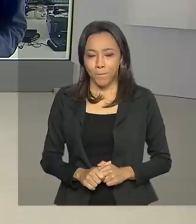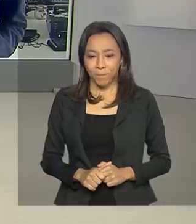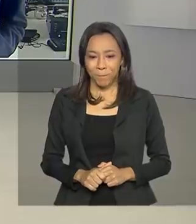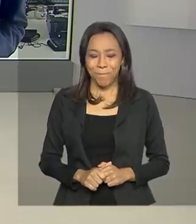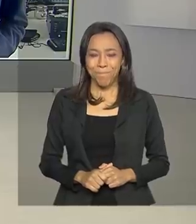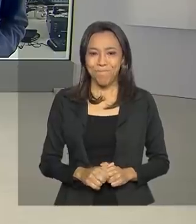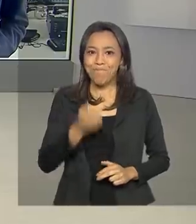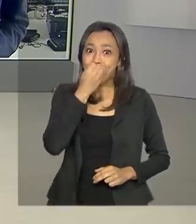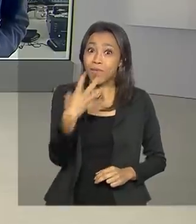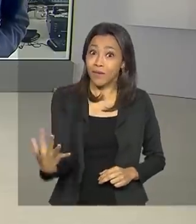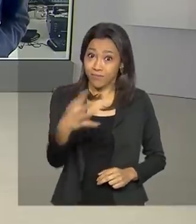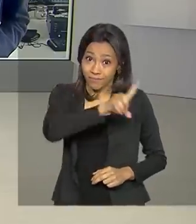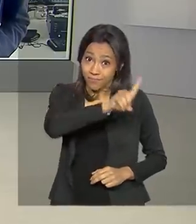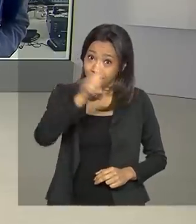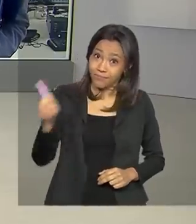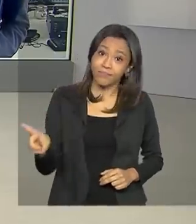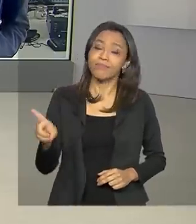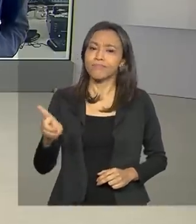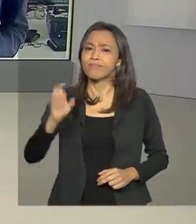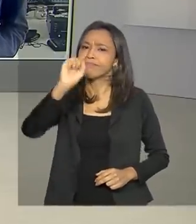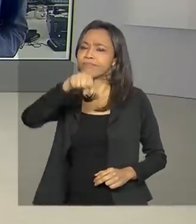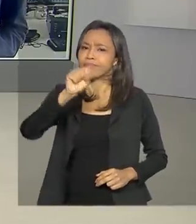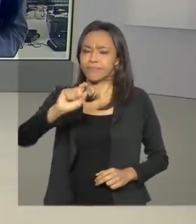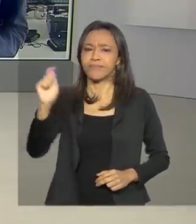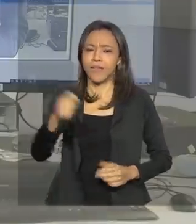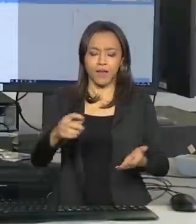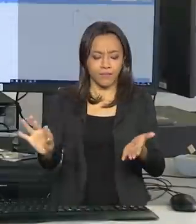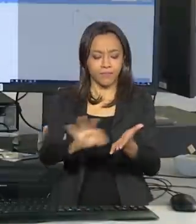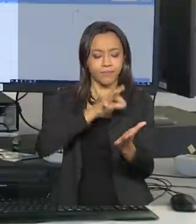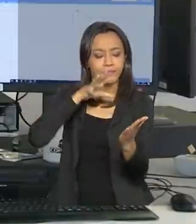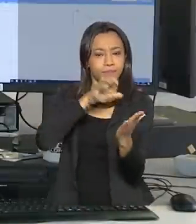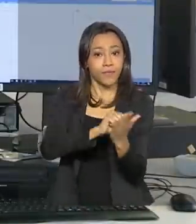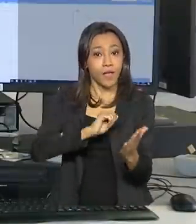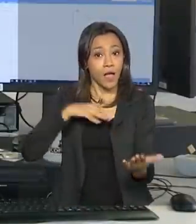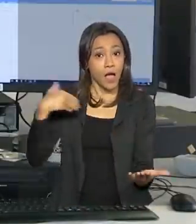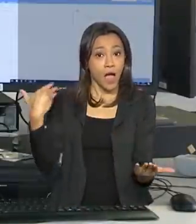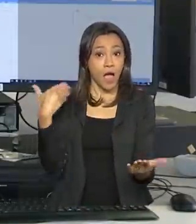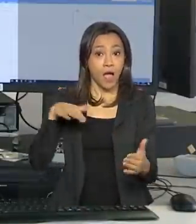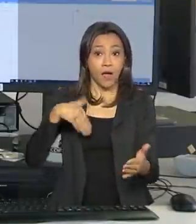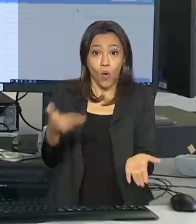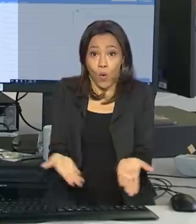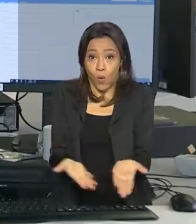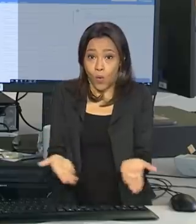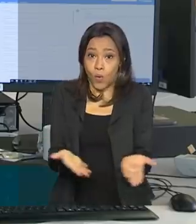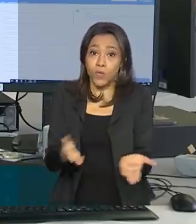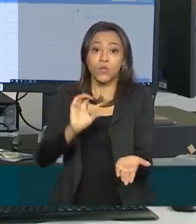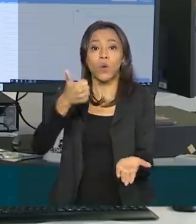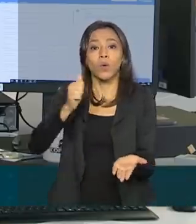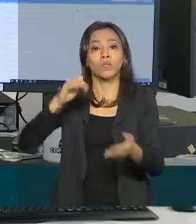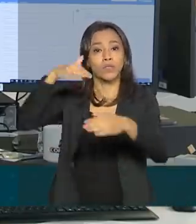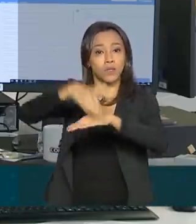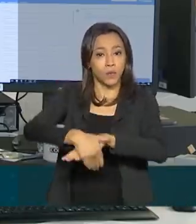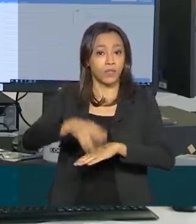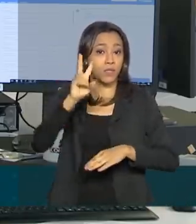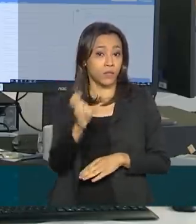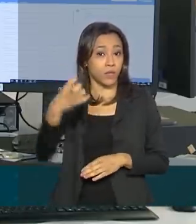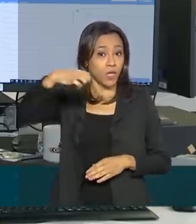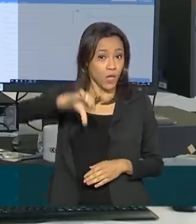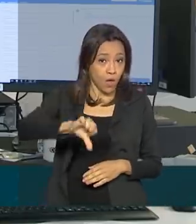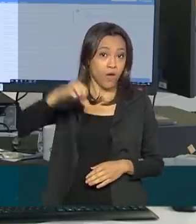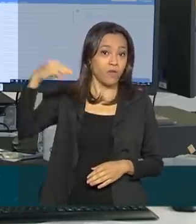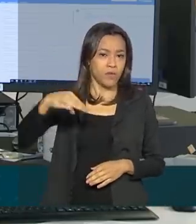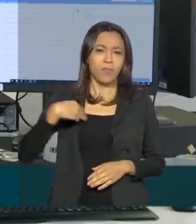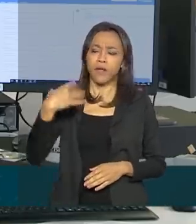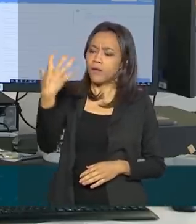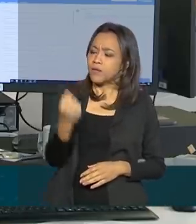Bom dia, Carla. É possível se cadastrar até as 23 horas e 59 minutos de hoje para receber o auxílio